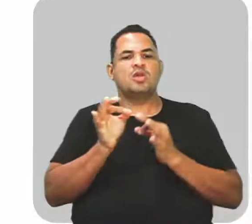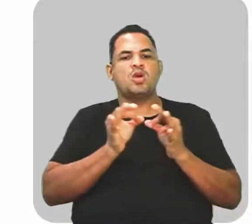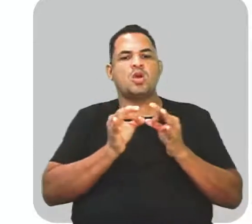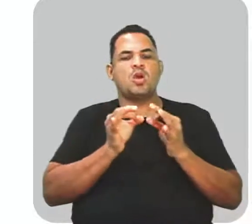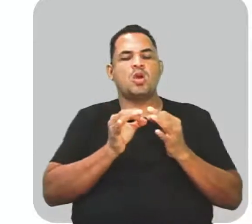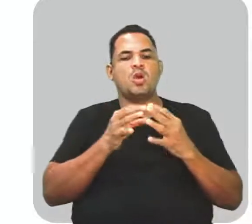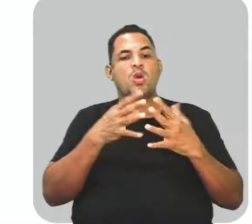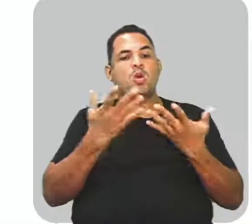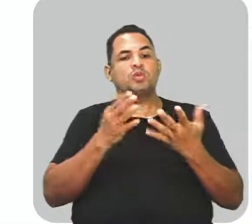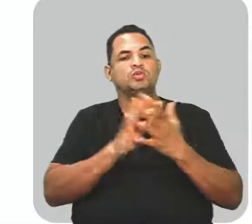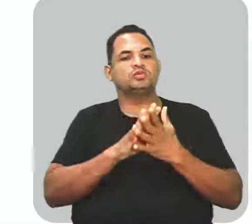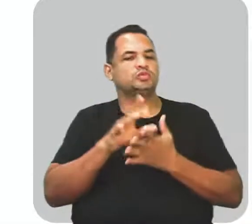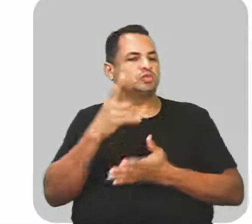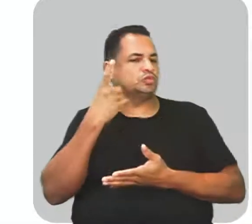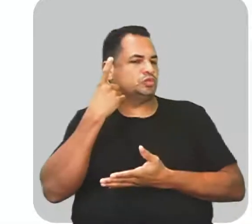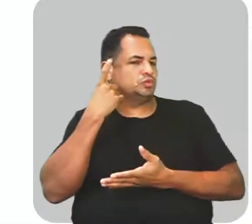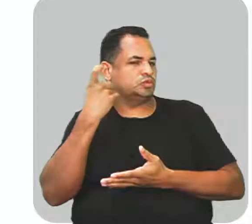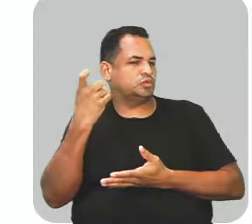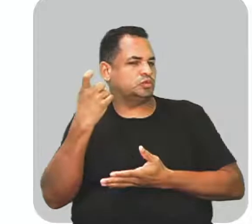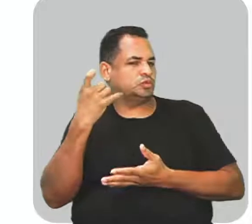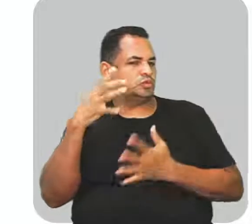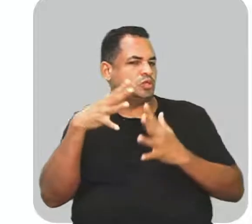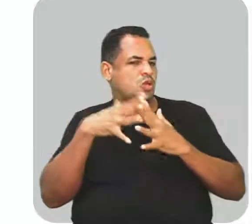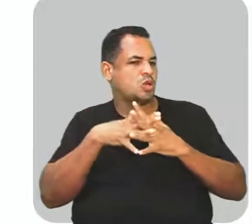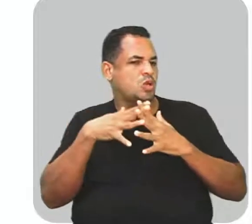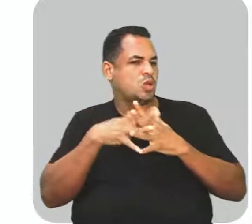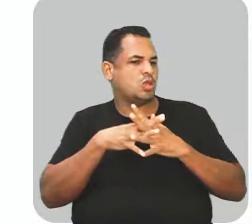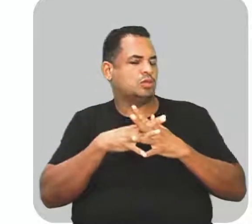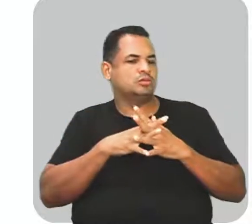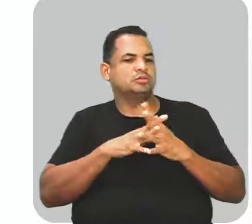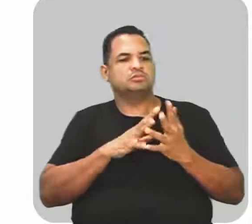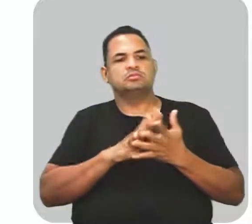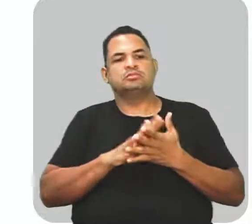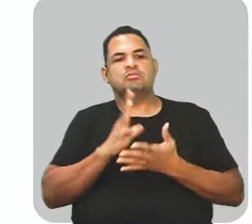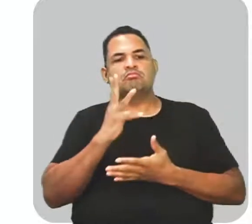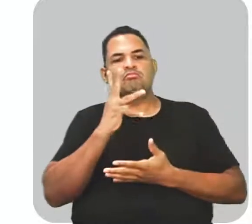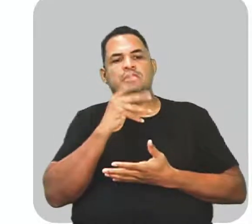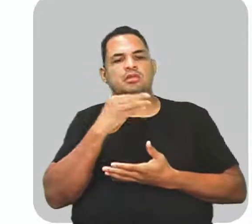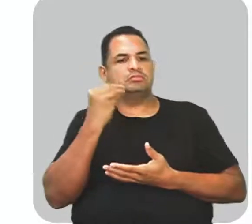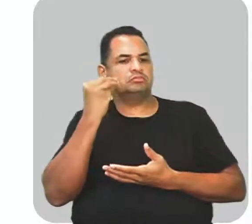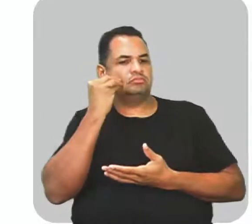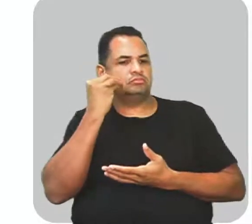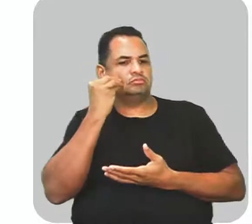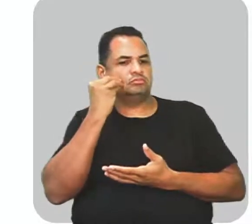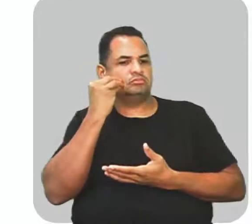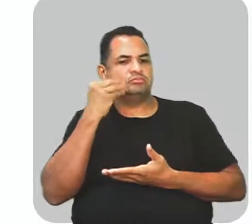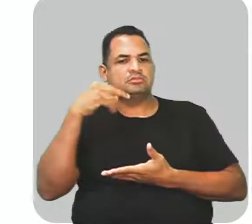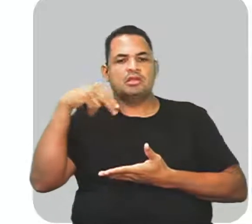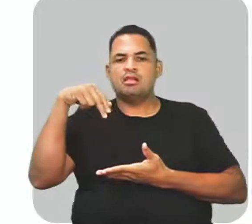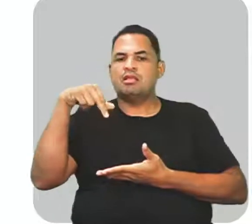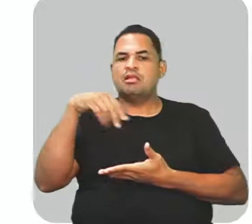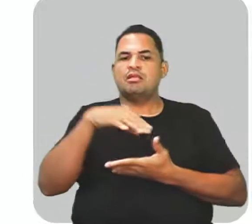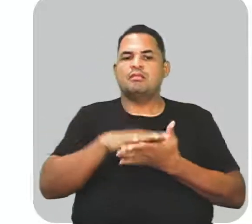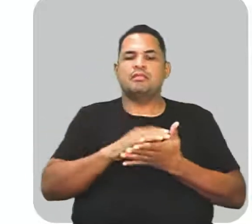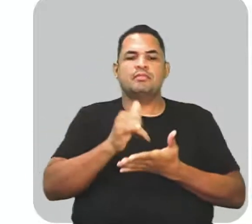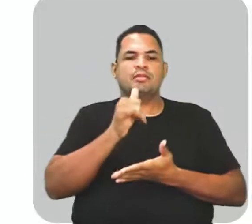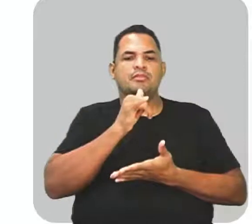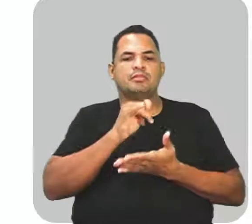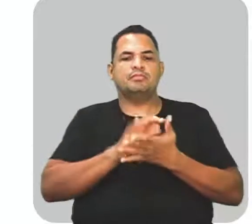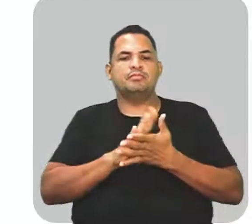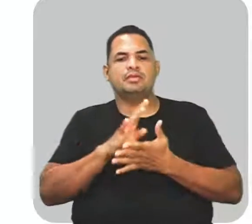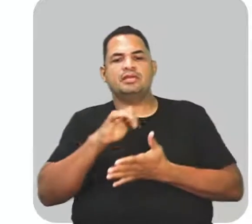mesmo sons consonatais. Belos beijos bailavam bebendo breves brumas